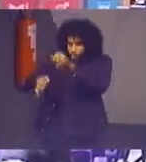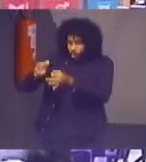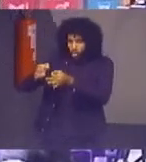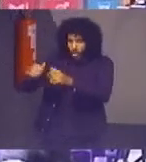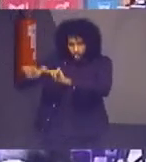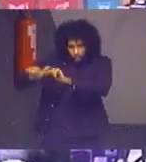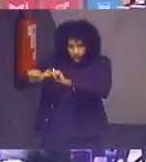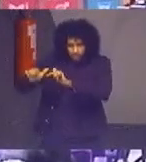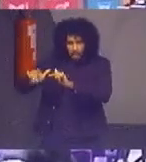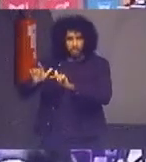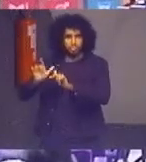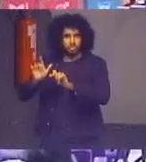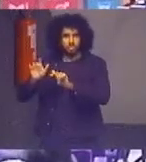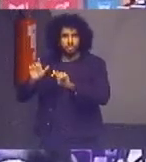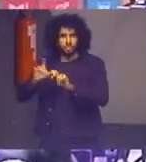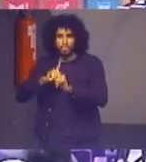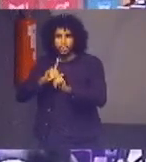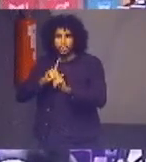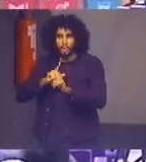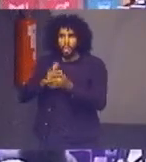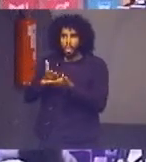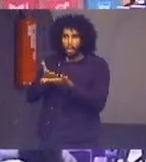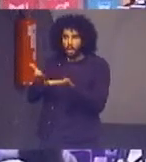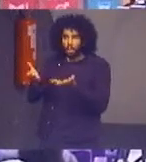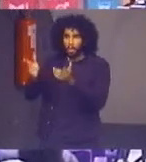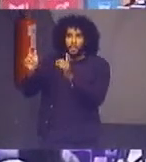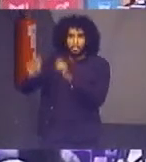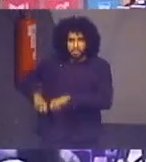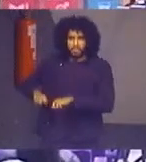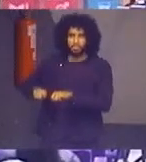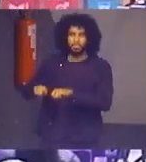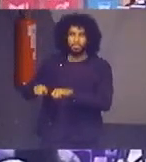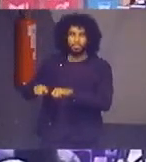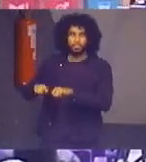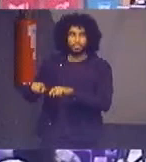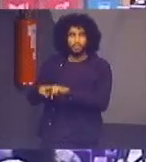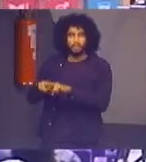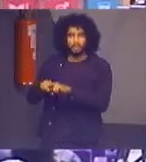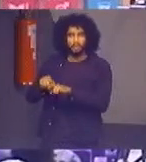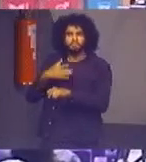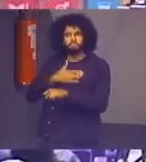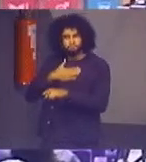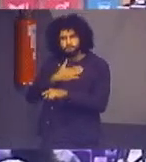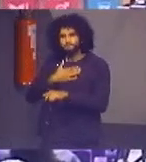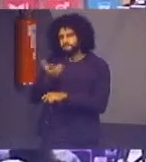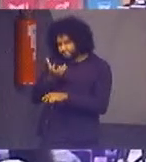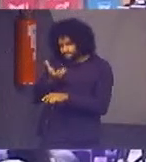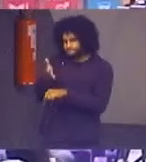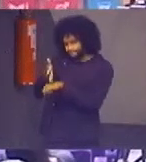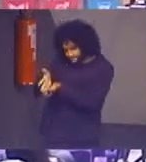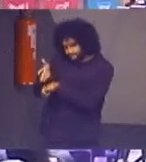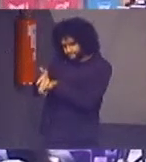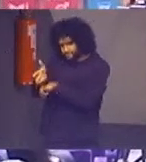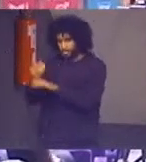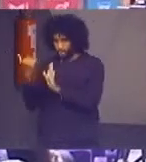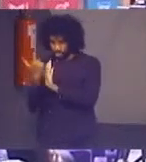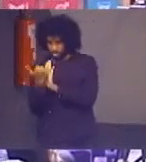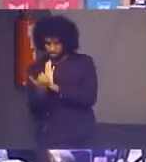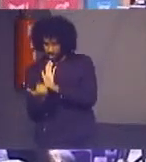só tem a disposição disponibilidade a boa vontade de se engajar nessa agenda